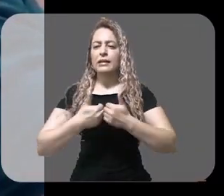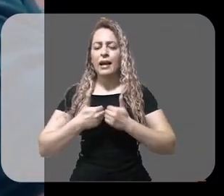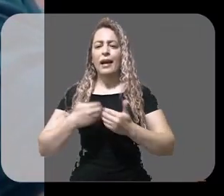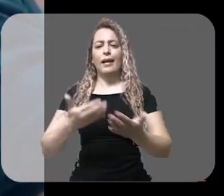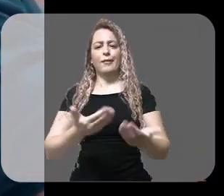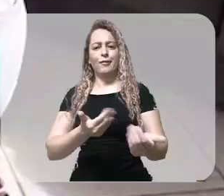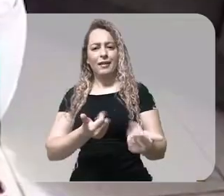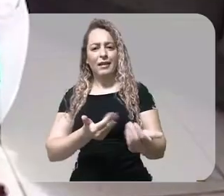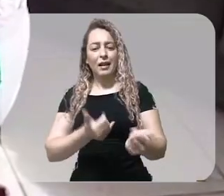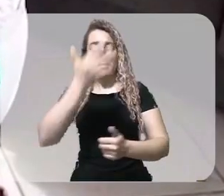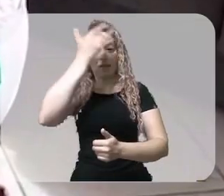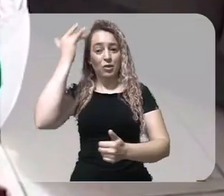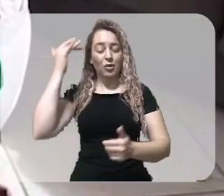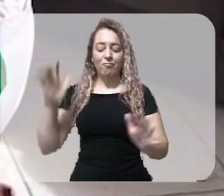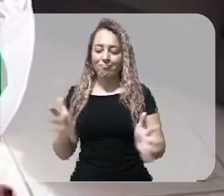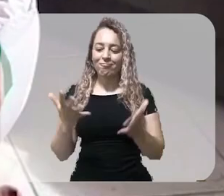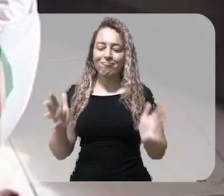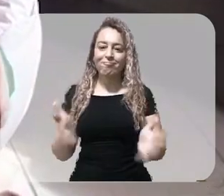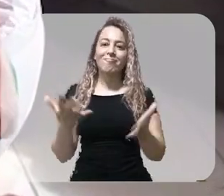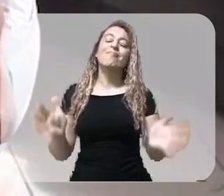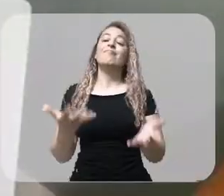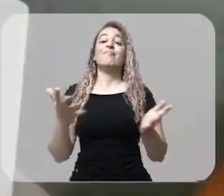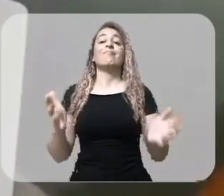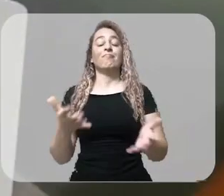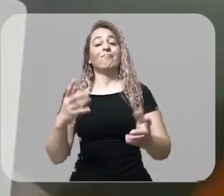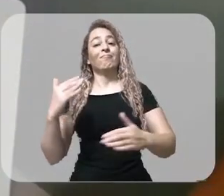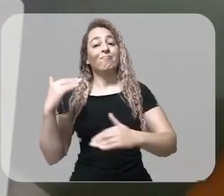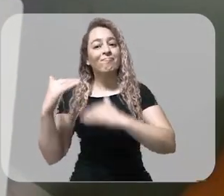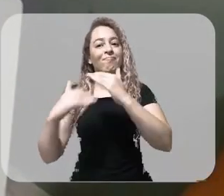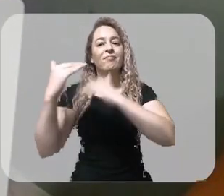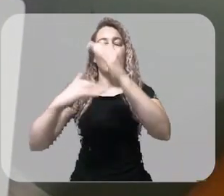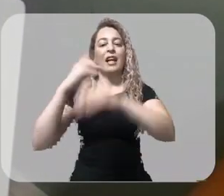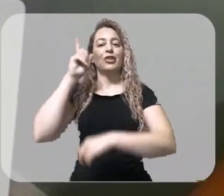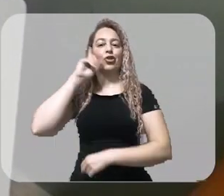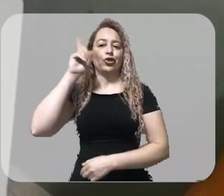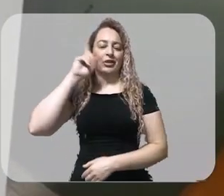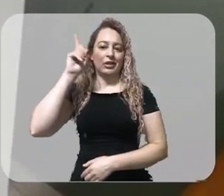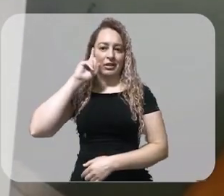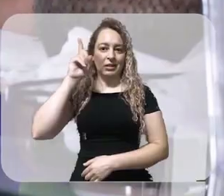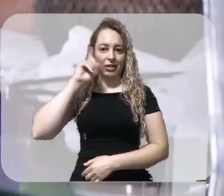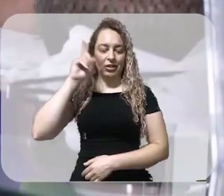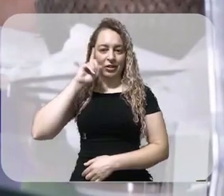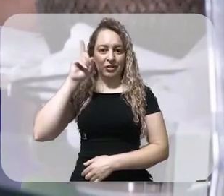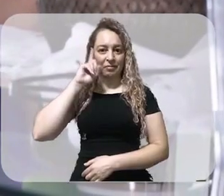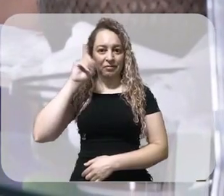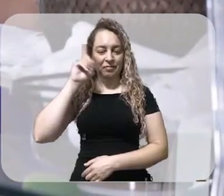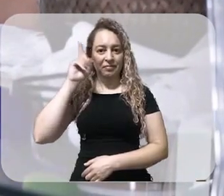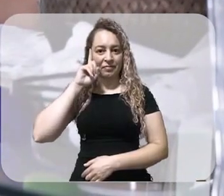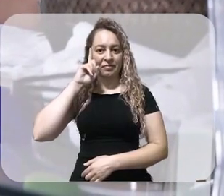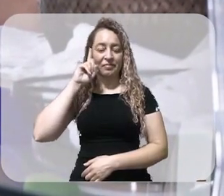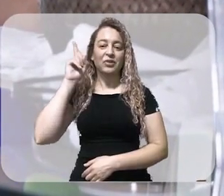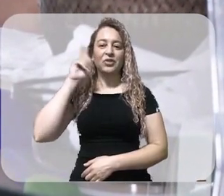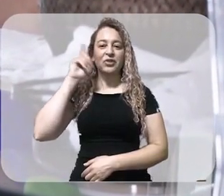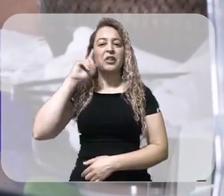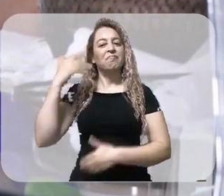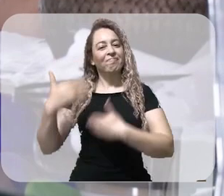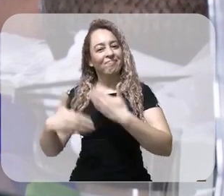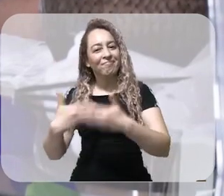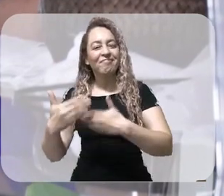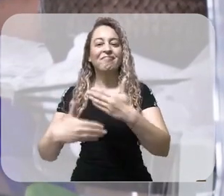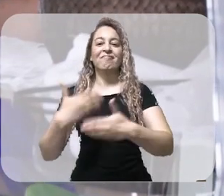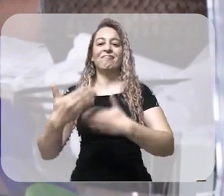adolescentes, em cada luta vencida, em cada dificuldade superada, um dia de cada vez.